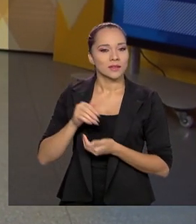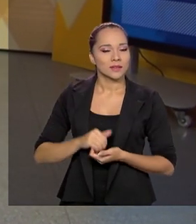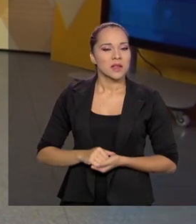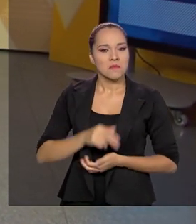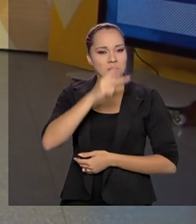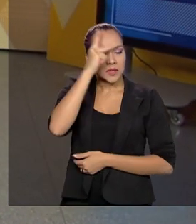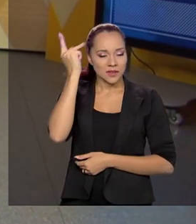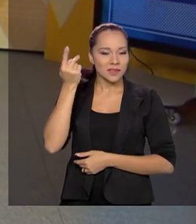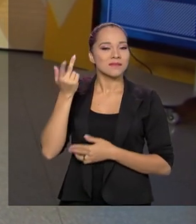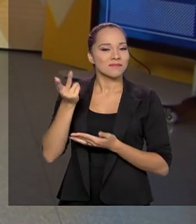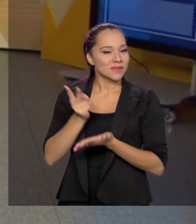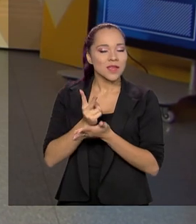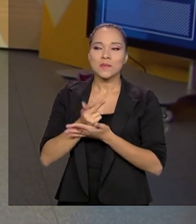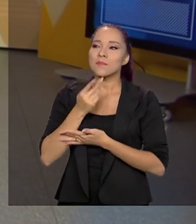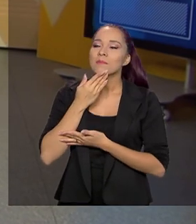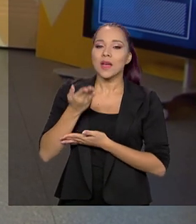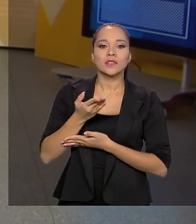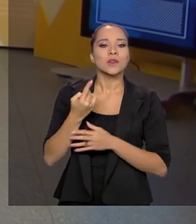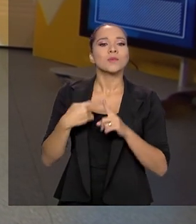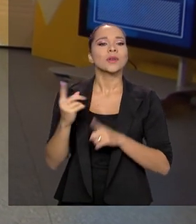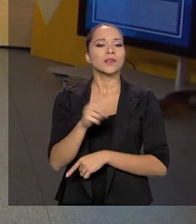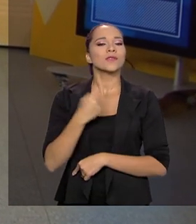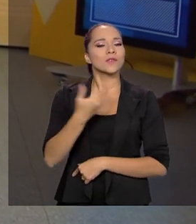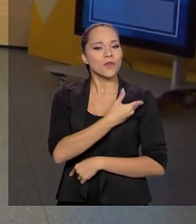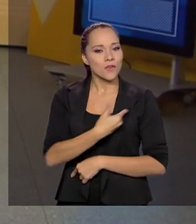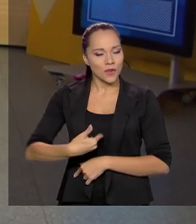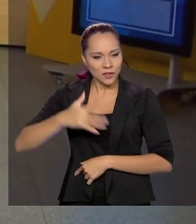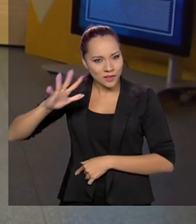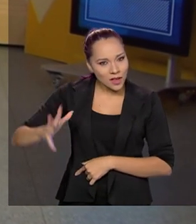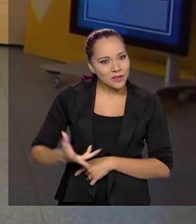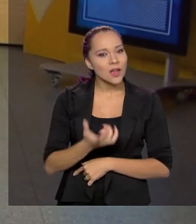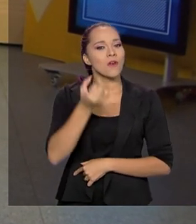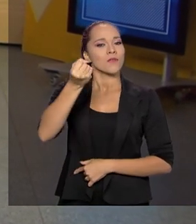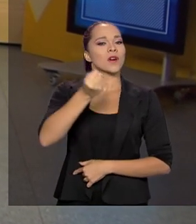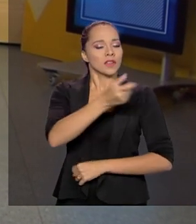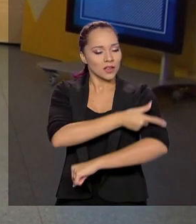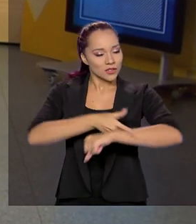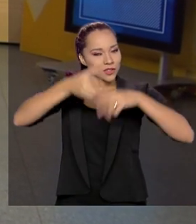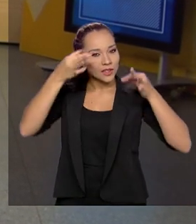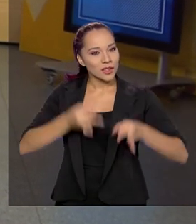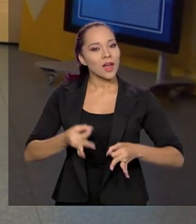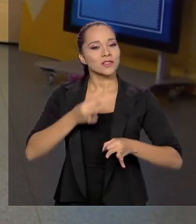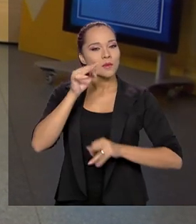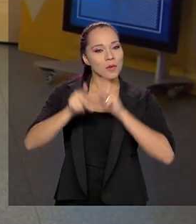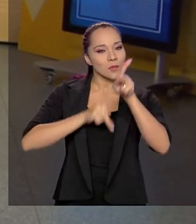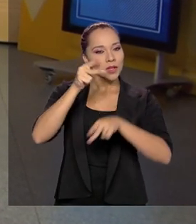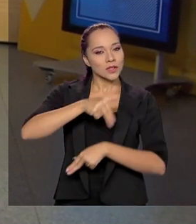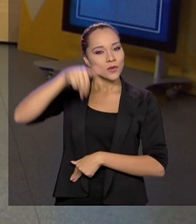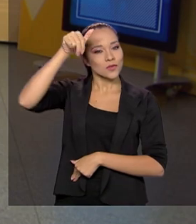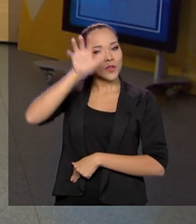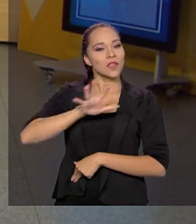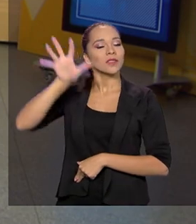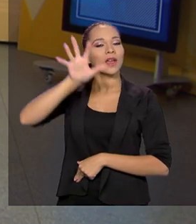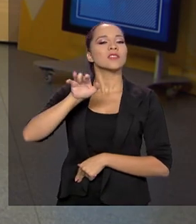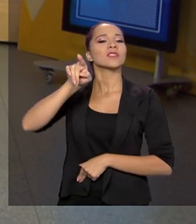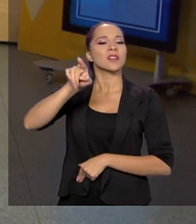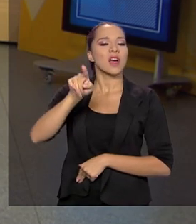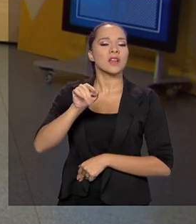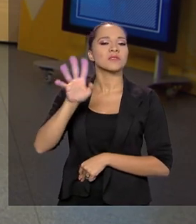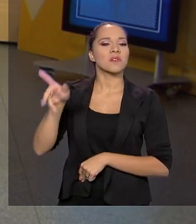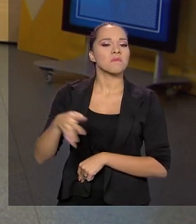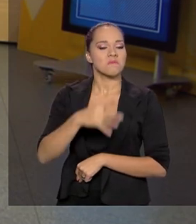o pessoal pede, porque nós somos o governo que está resgatando a dignidade do Nordestino, da tutela dos coronéis.